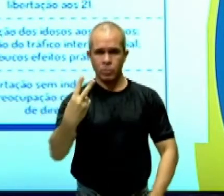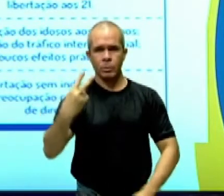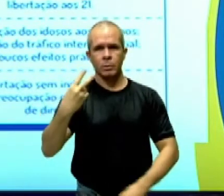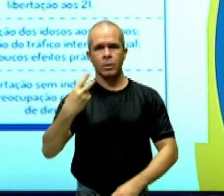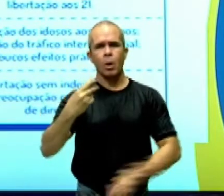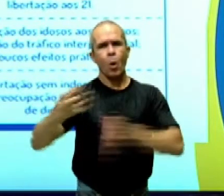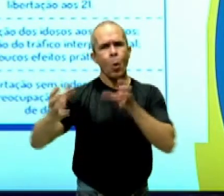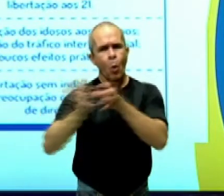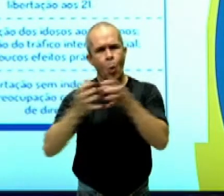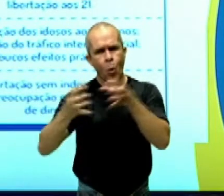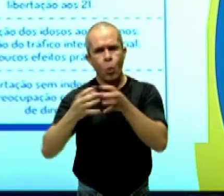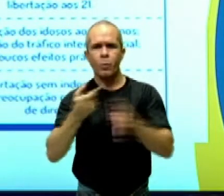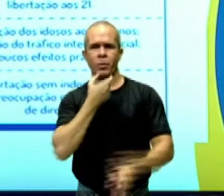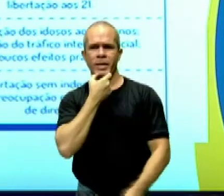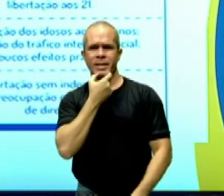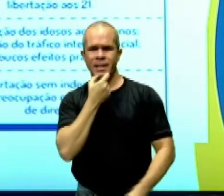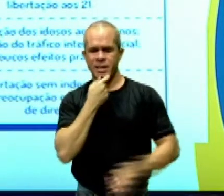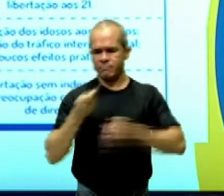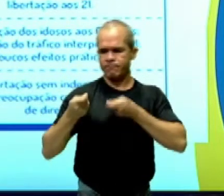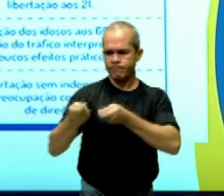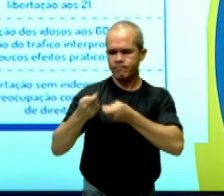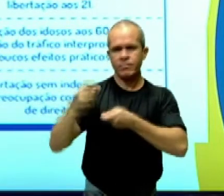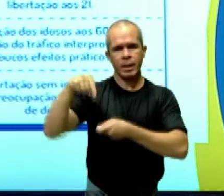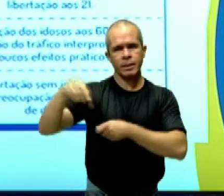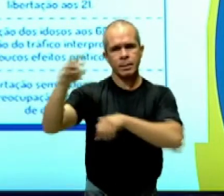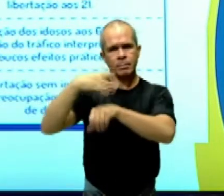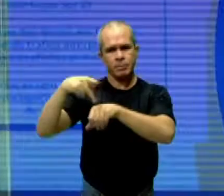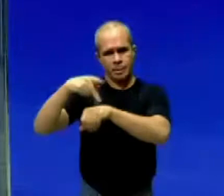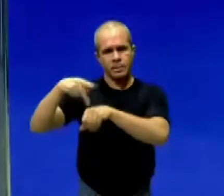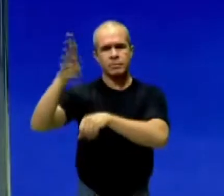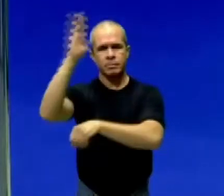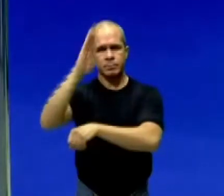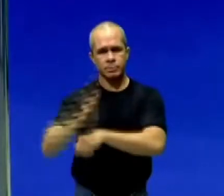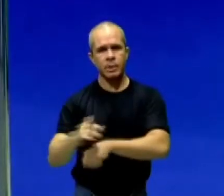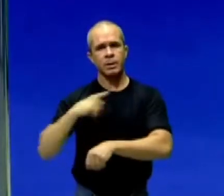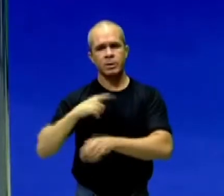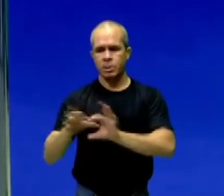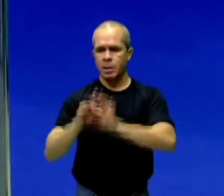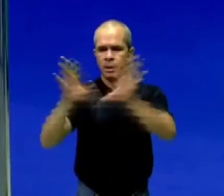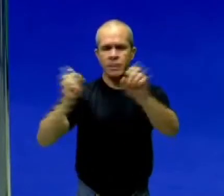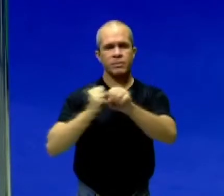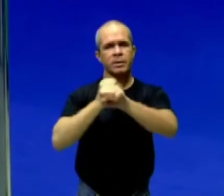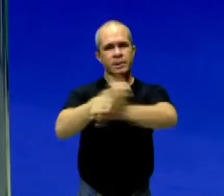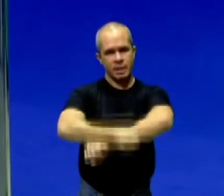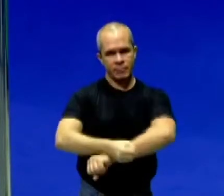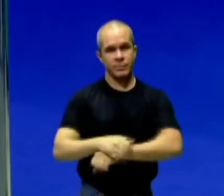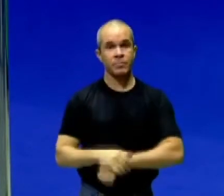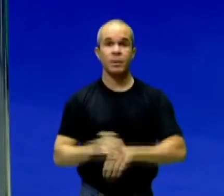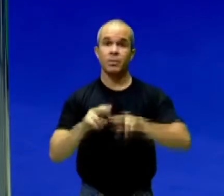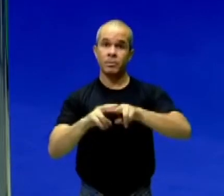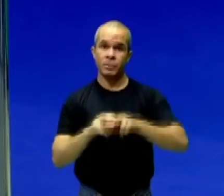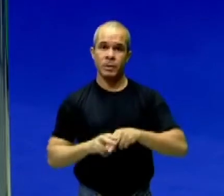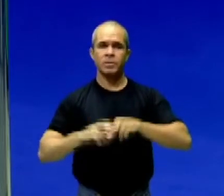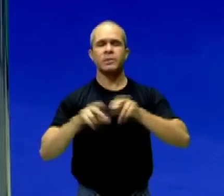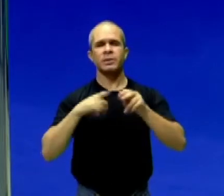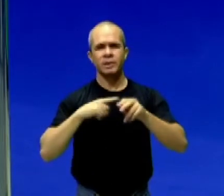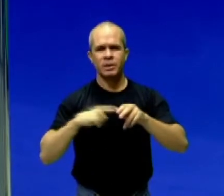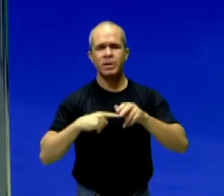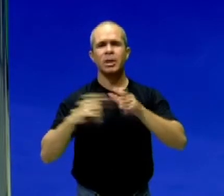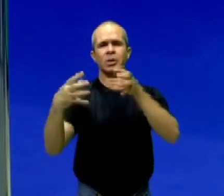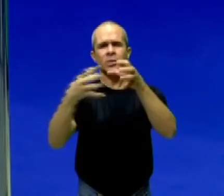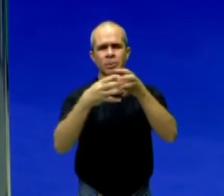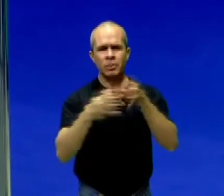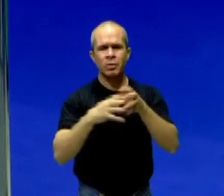pressionaram o Brasil para que houvesse a libertação dos escravos. E com isso foi criando convenções,